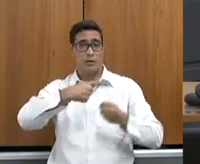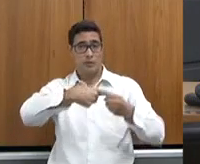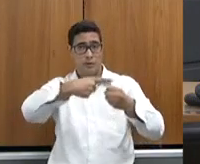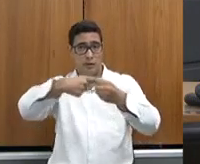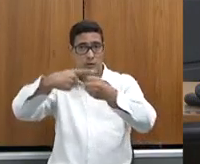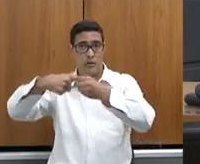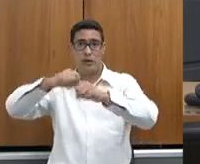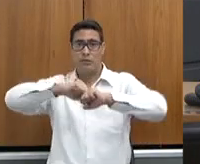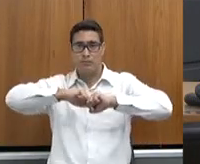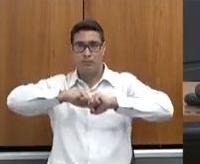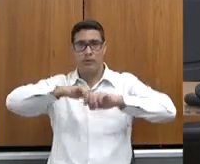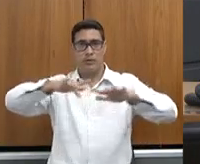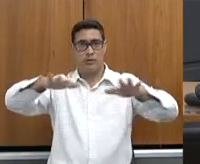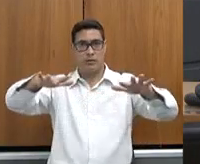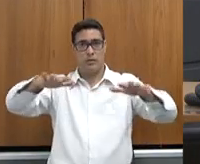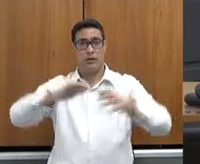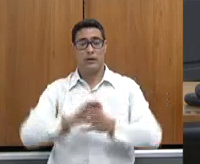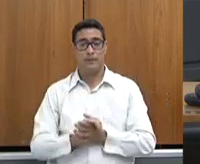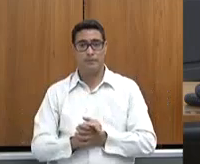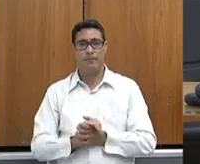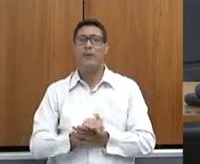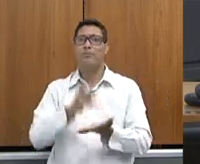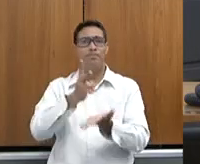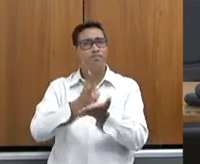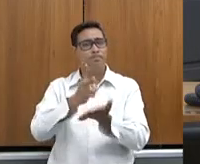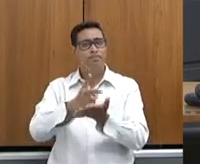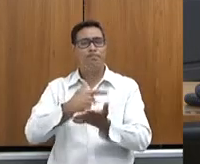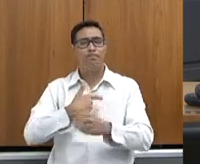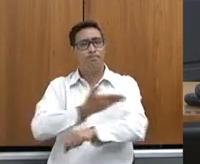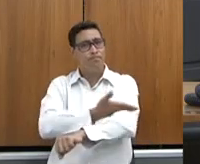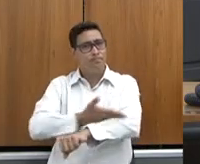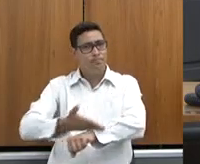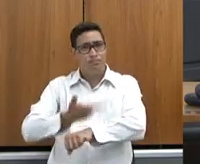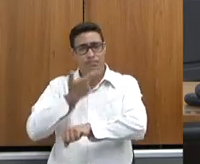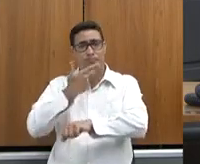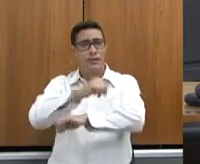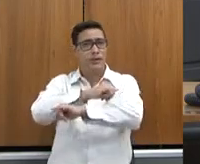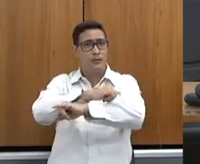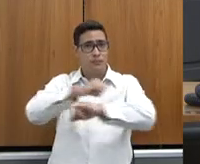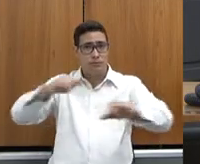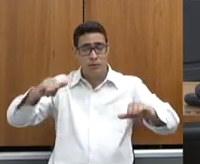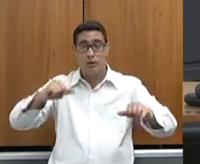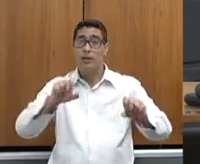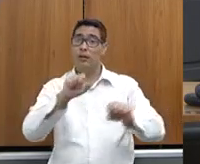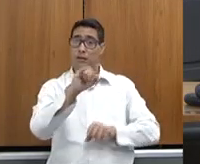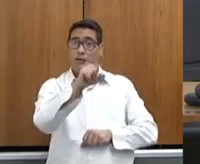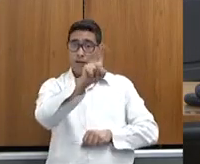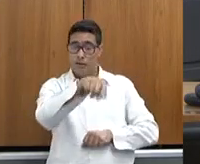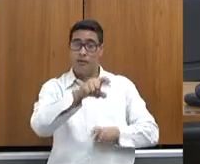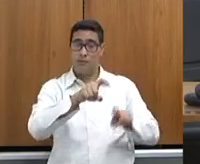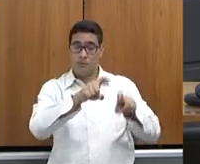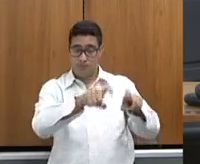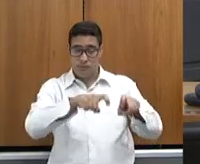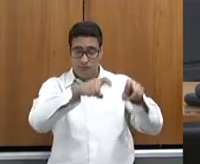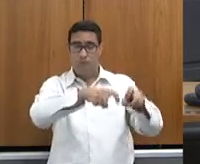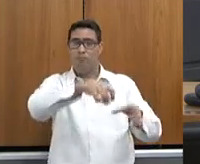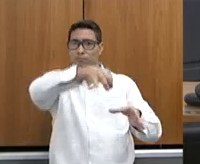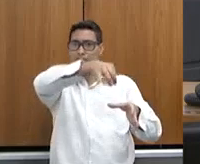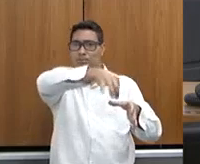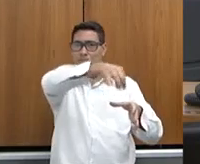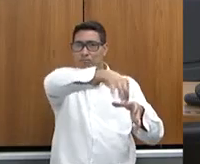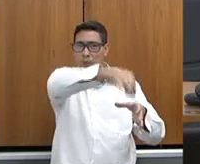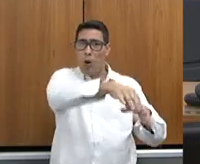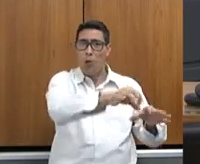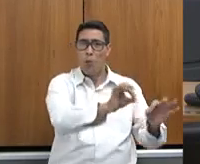Eu tenho dito e continuarei dizendo, se a roça não planta, a cidade não janta. E nós